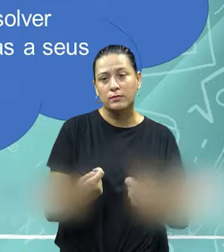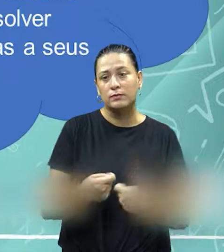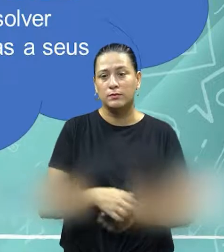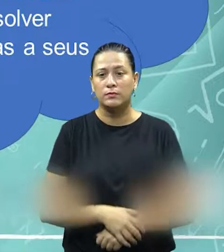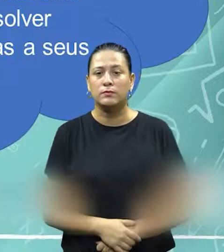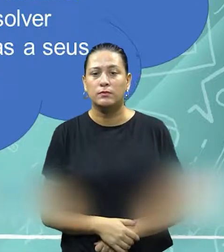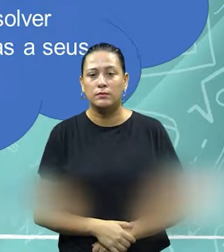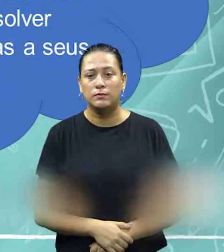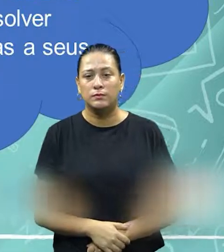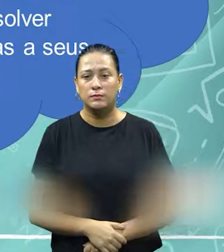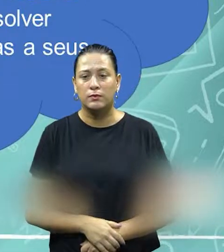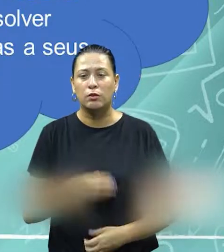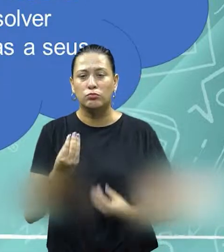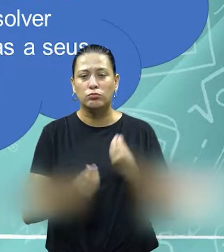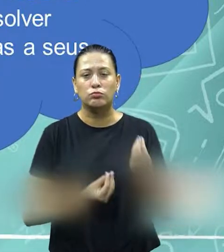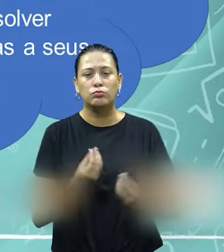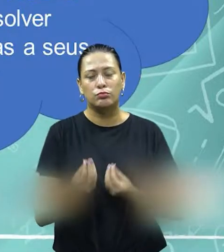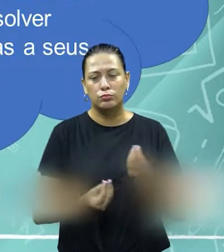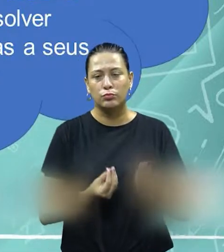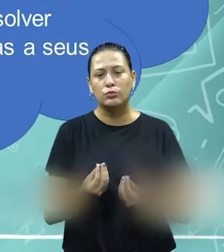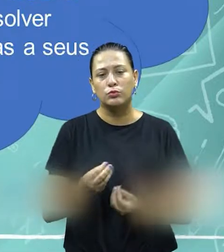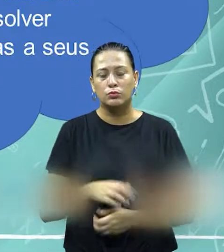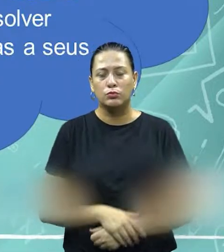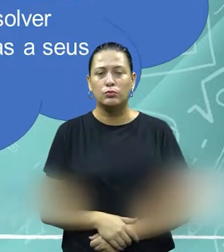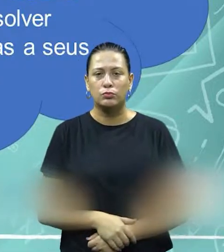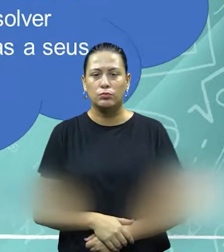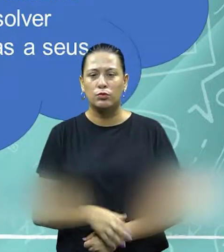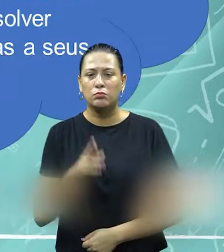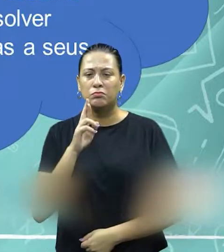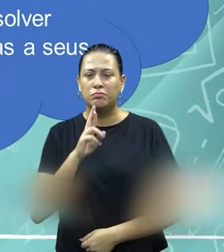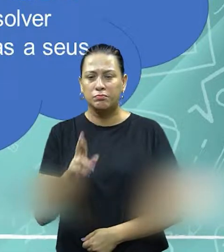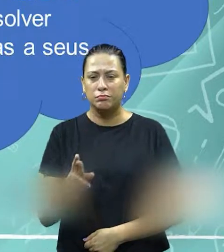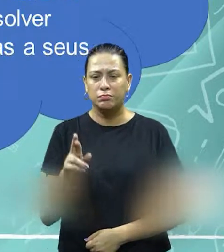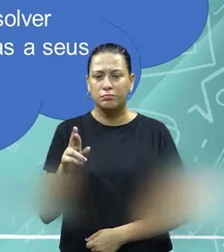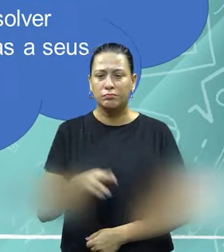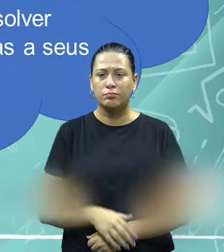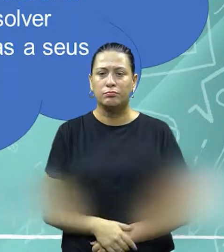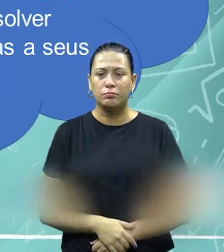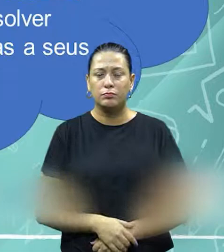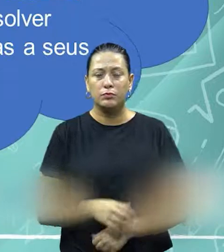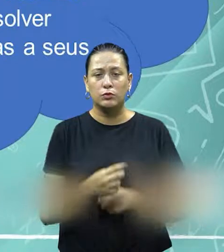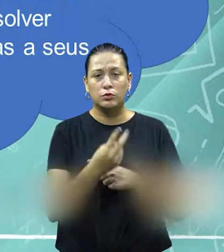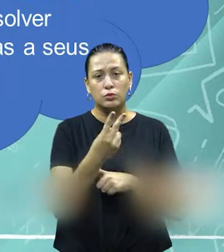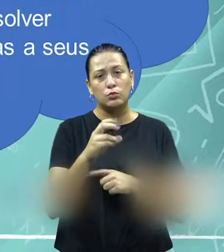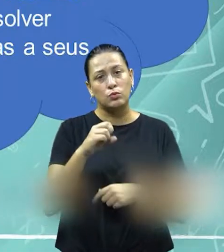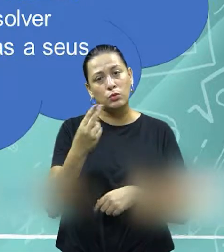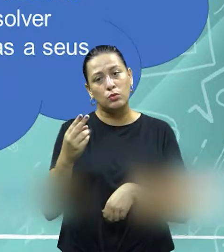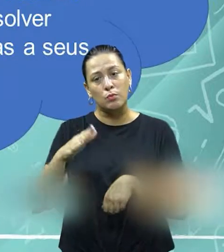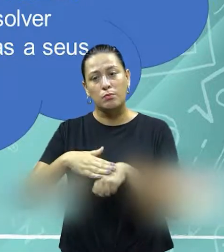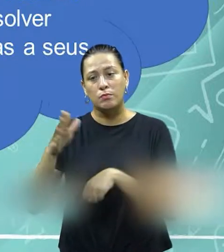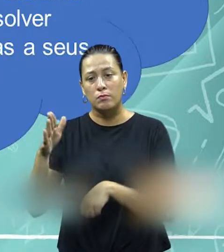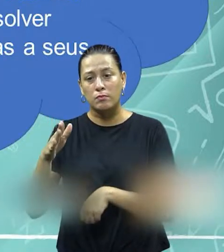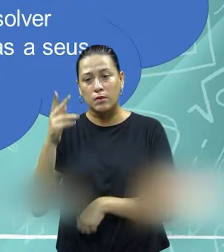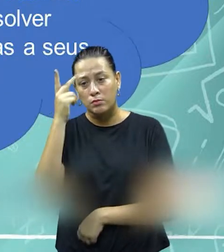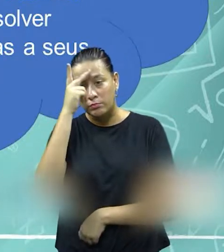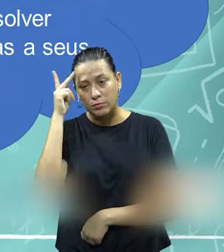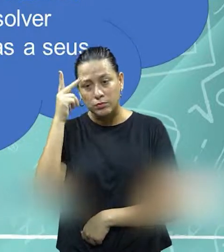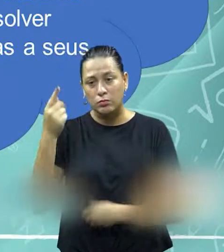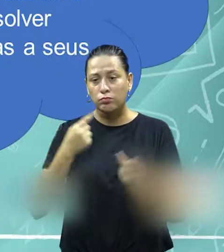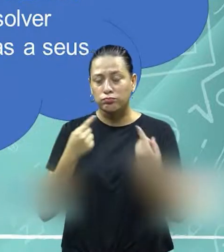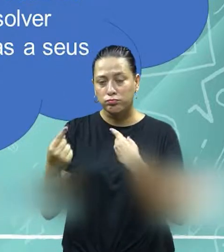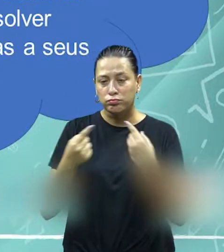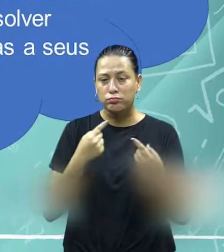uma forma, né, de tomada de decisões na qual duas ou mais partes discutem um